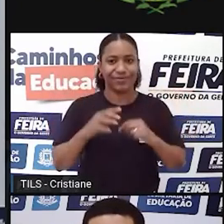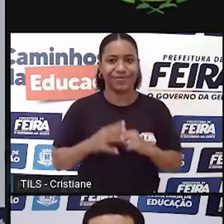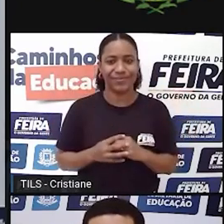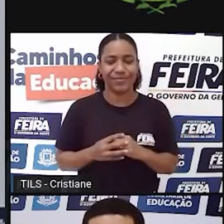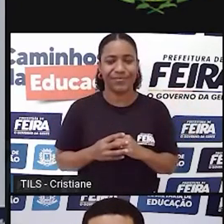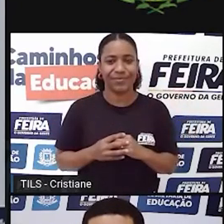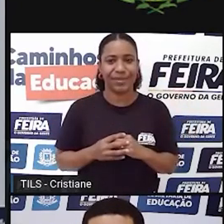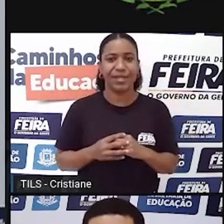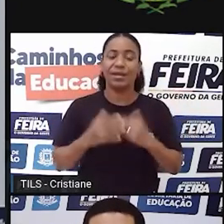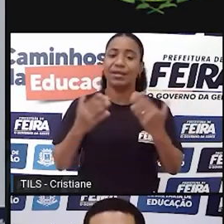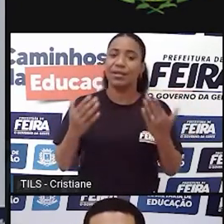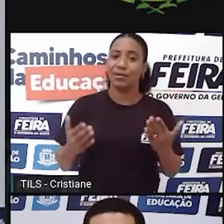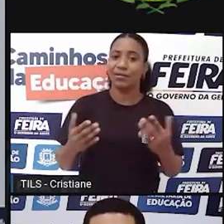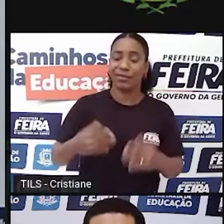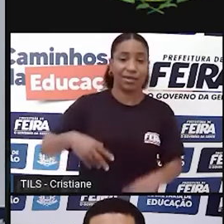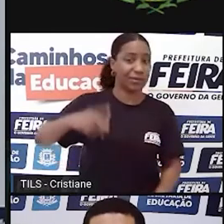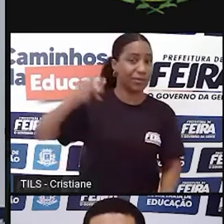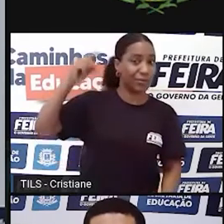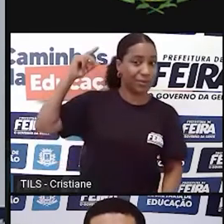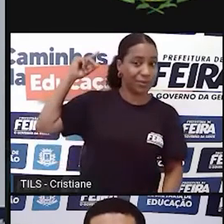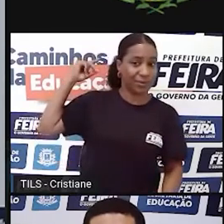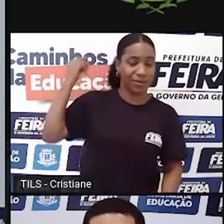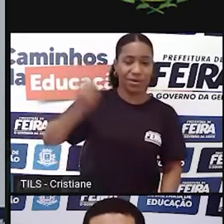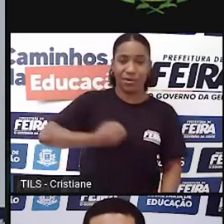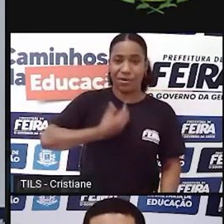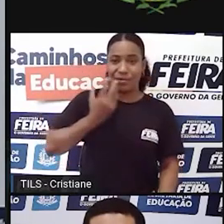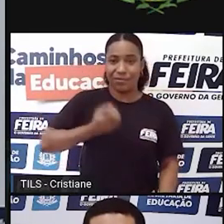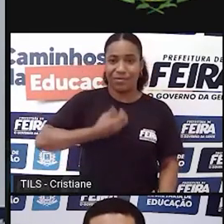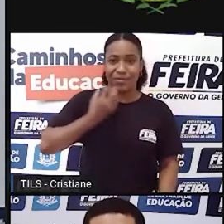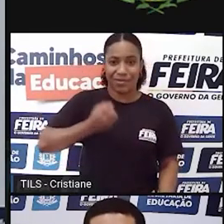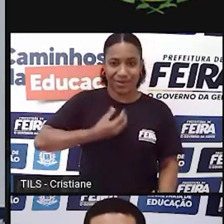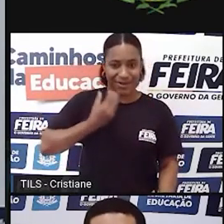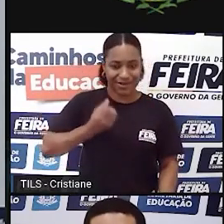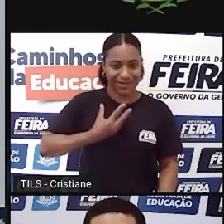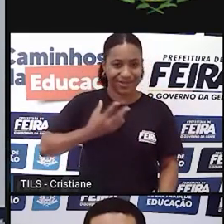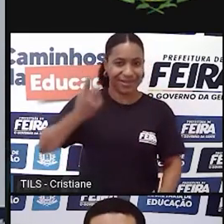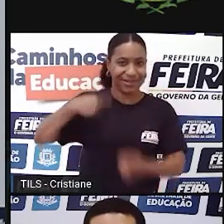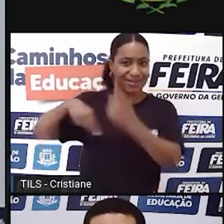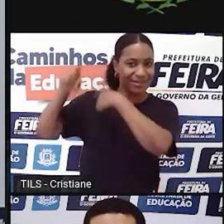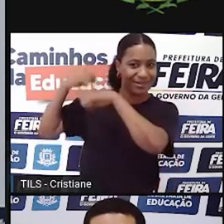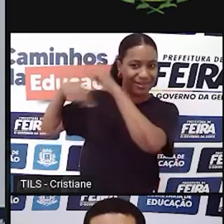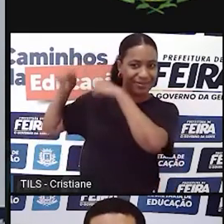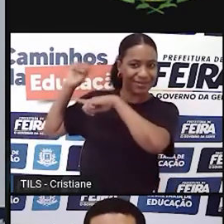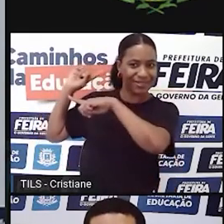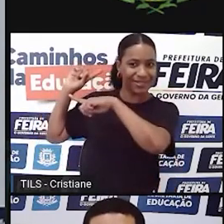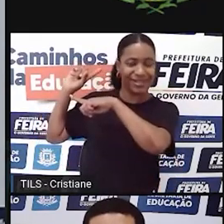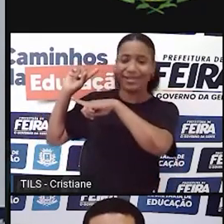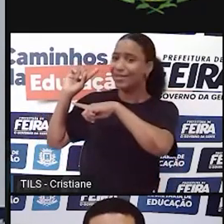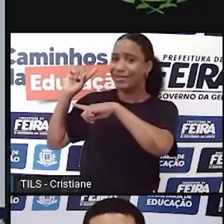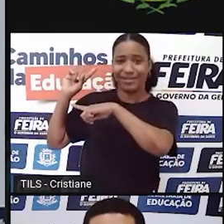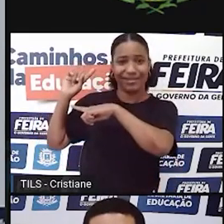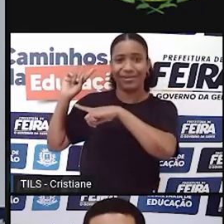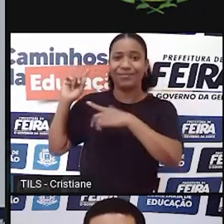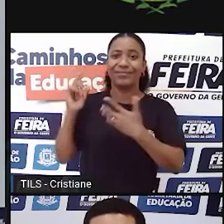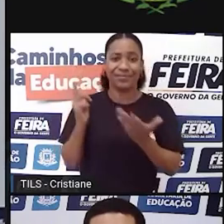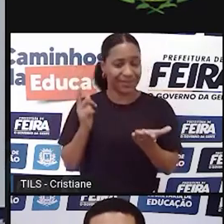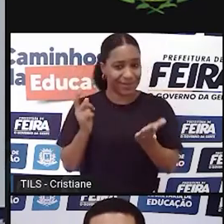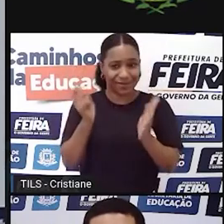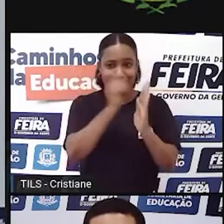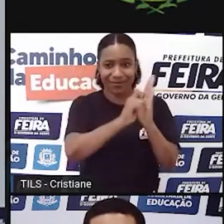poetas no passado. Porque quando eles escrevem, as obras deles se tornam